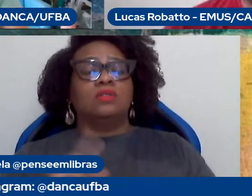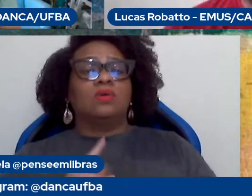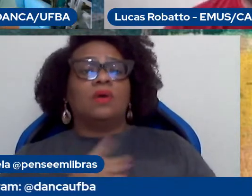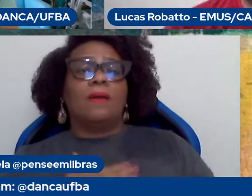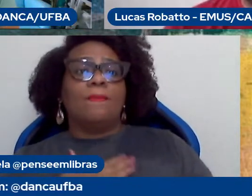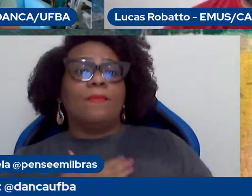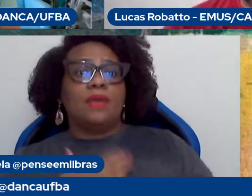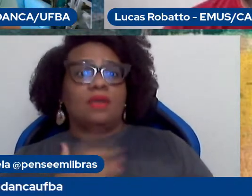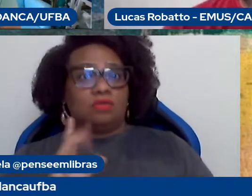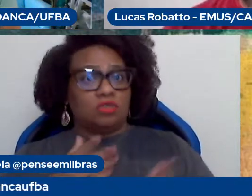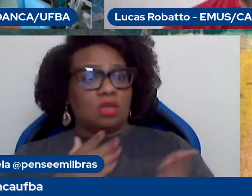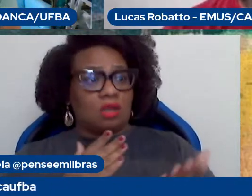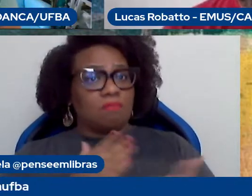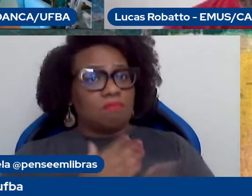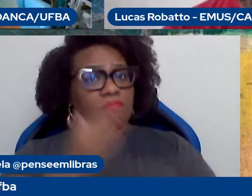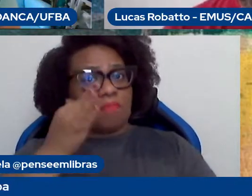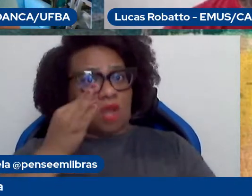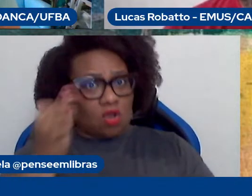aprovado, está gravado,